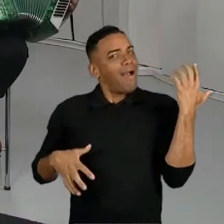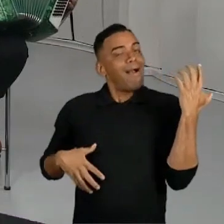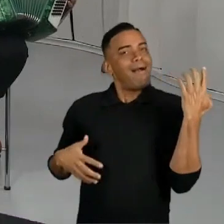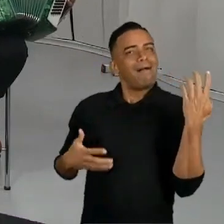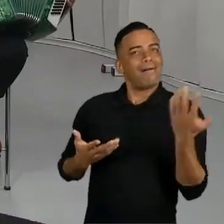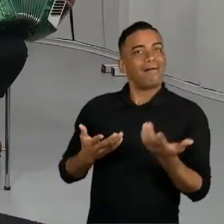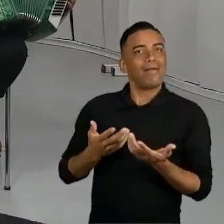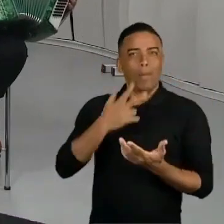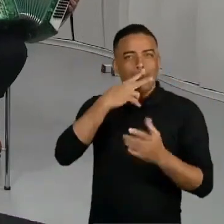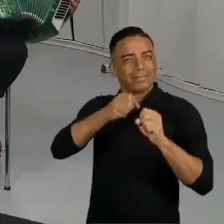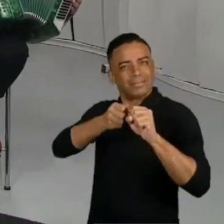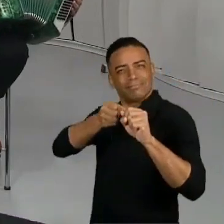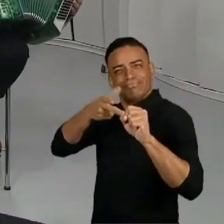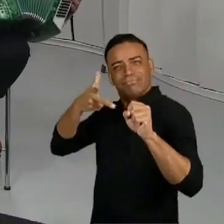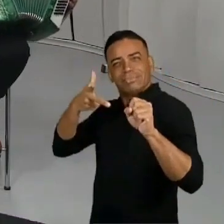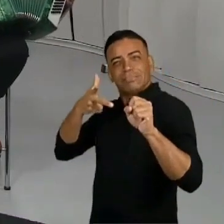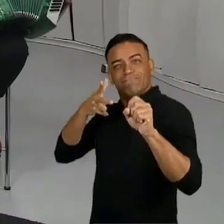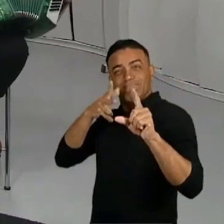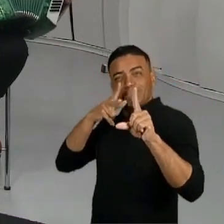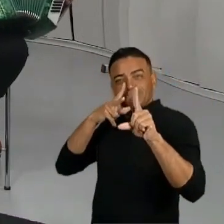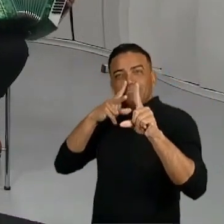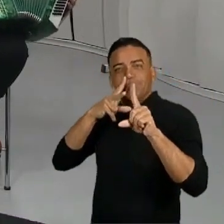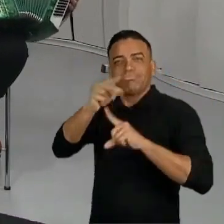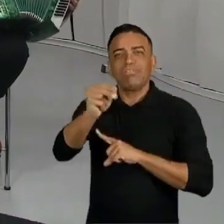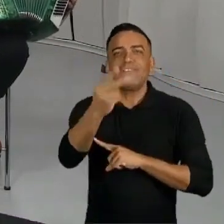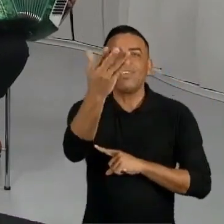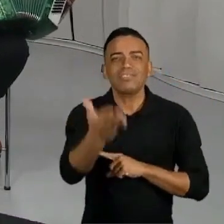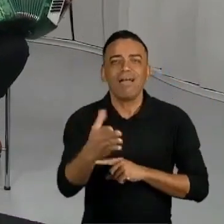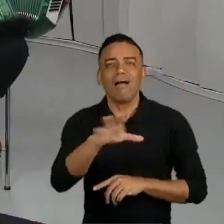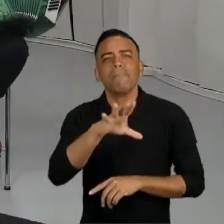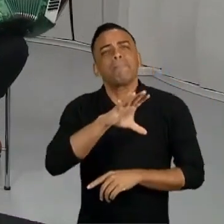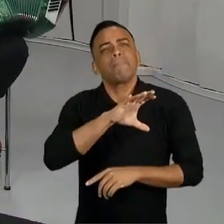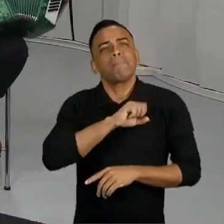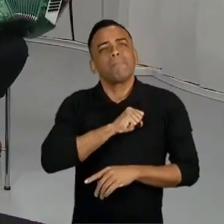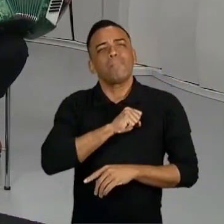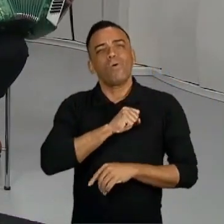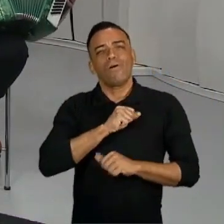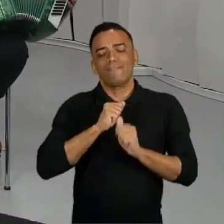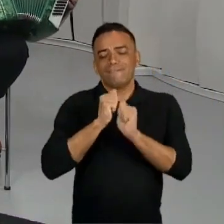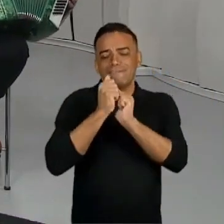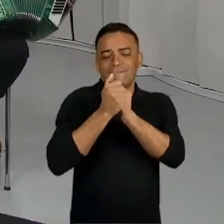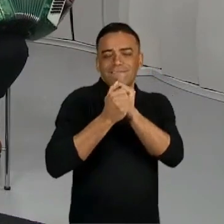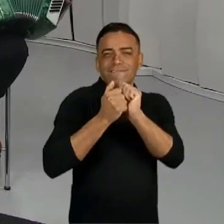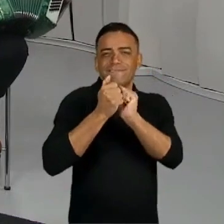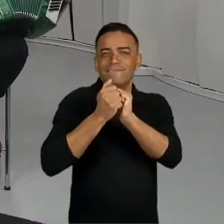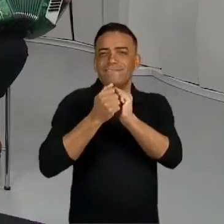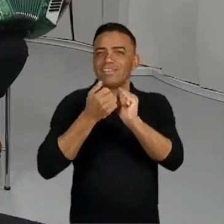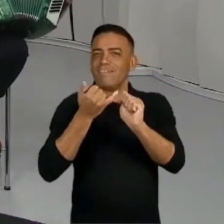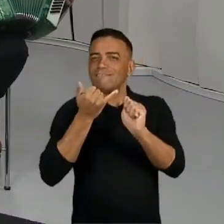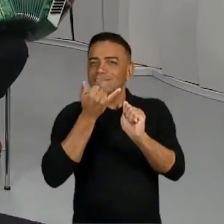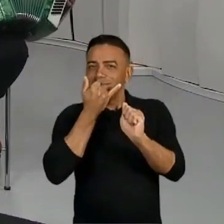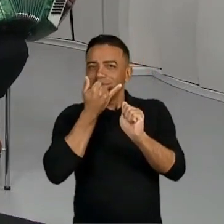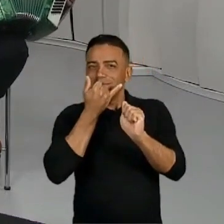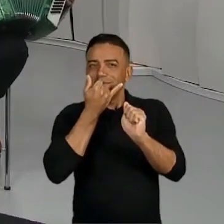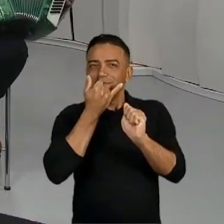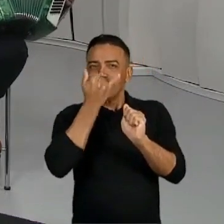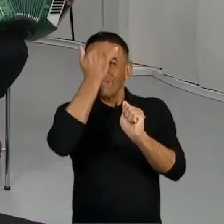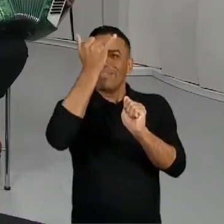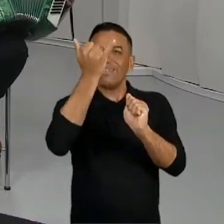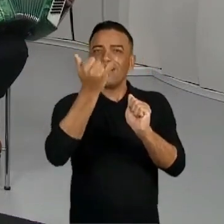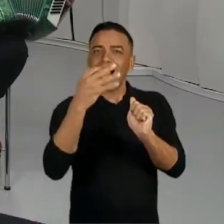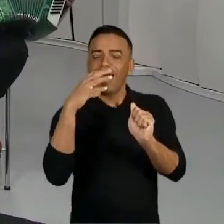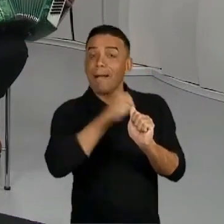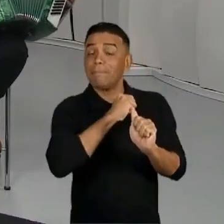robinho de pelo seu amor. Aquele beijo foi eu quem roubou, só por um